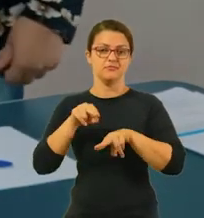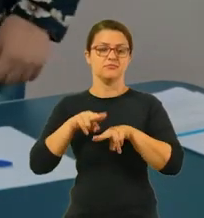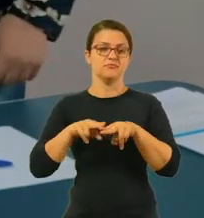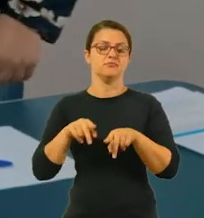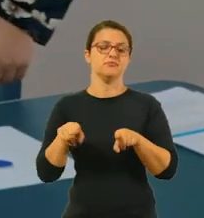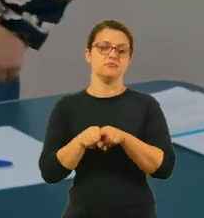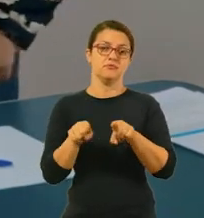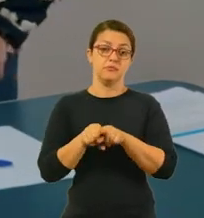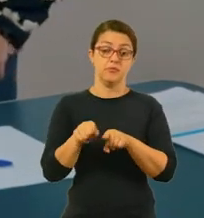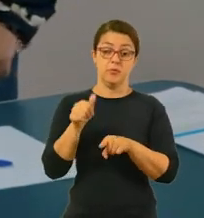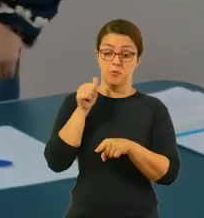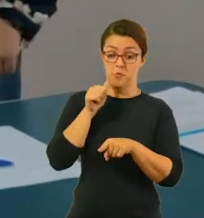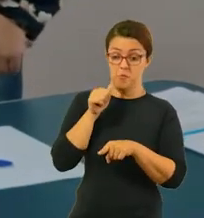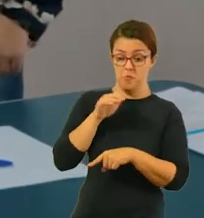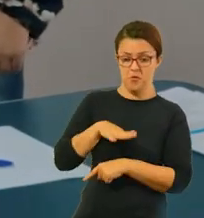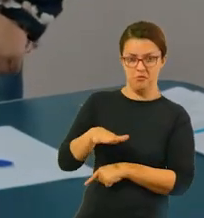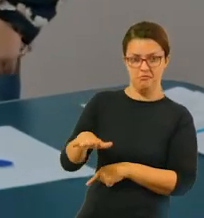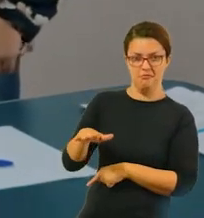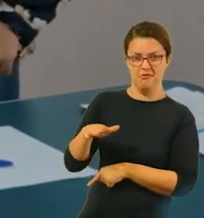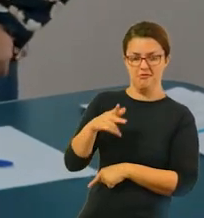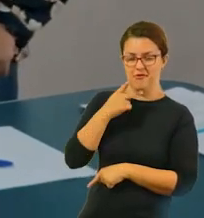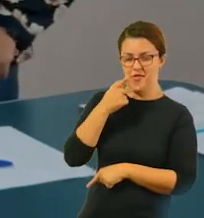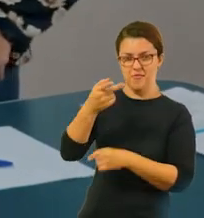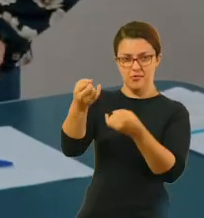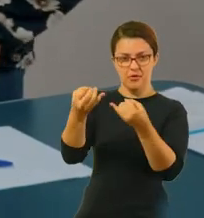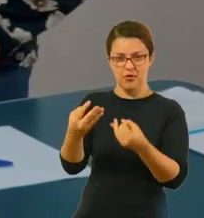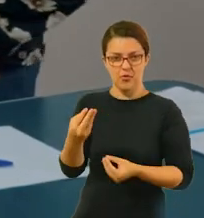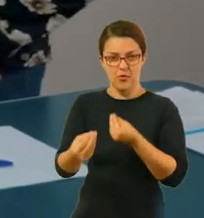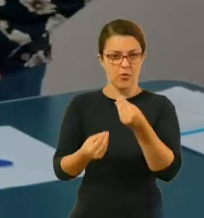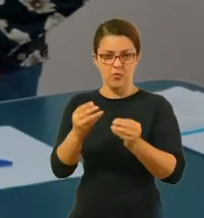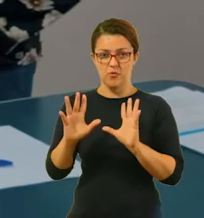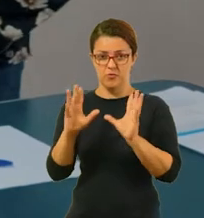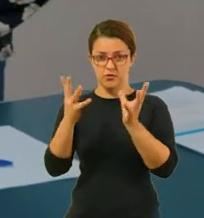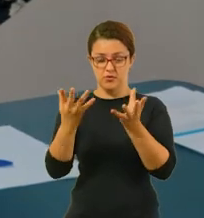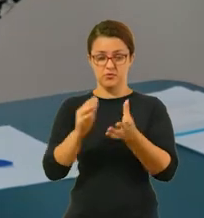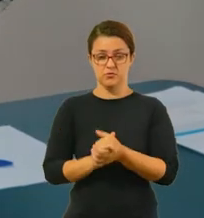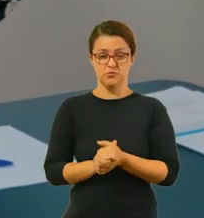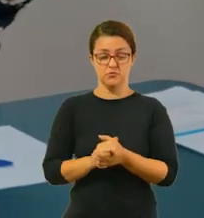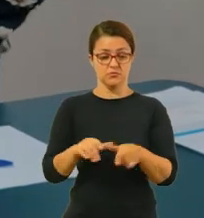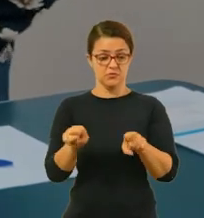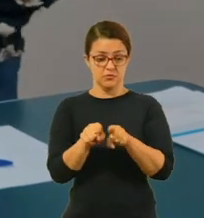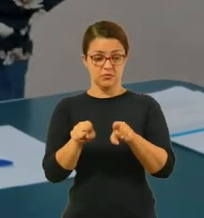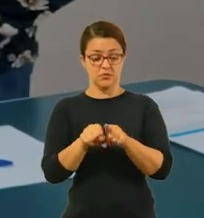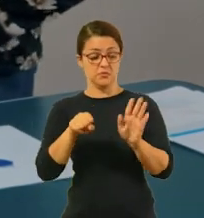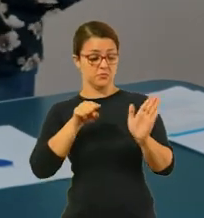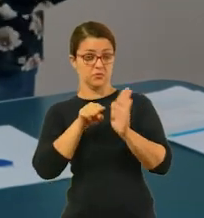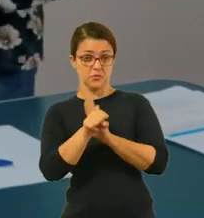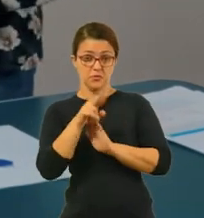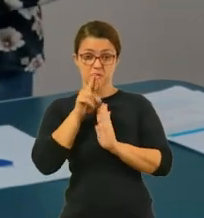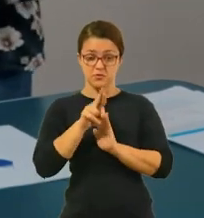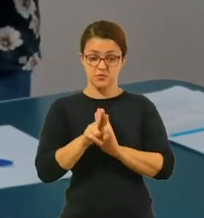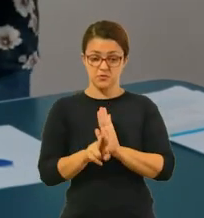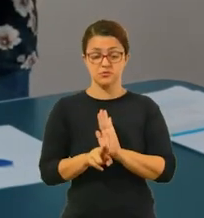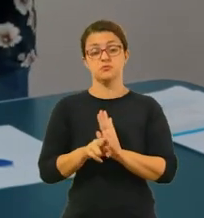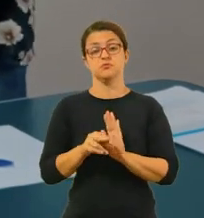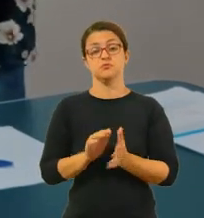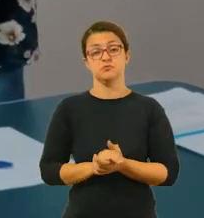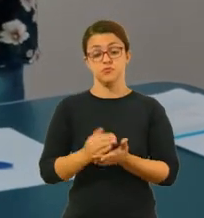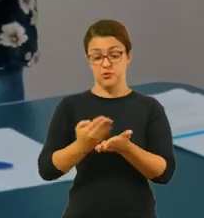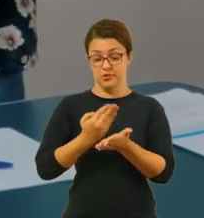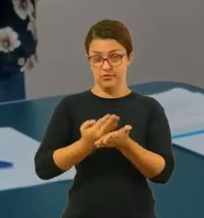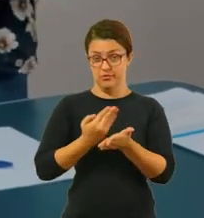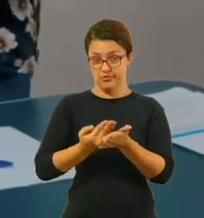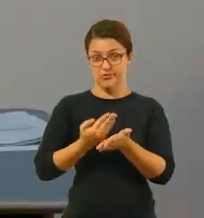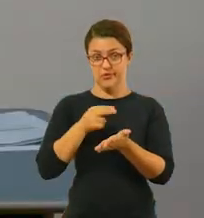um relato que uma menina fez sobre a festa dela. Embaixo, tem algumas perguntas para responder no